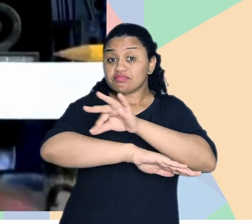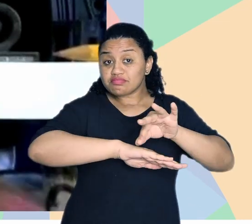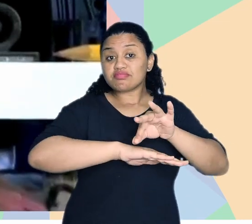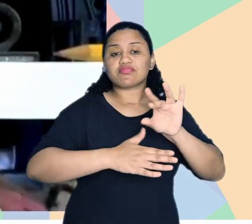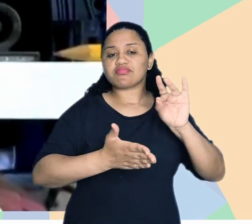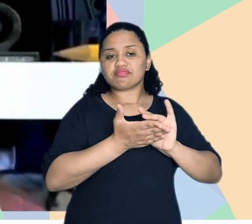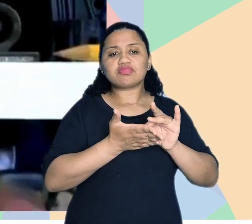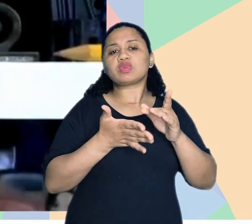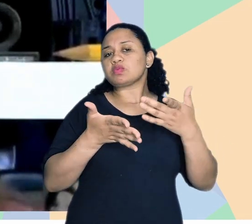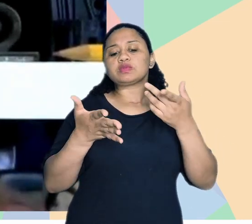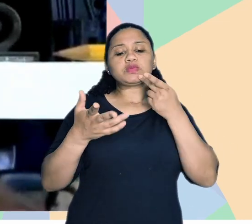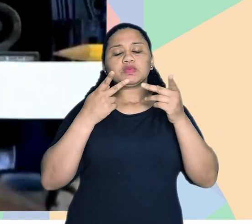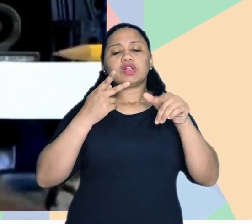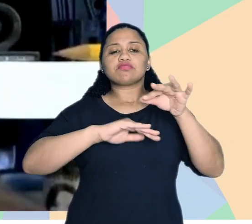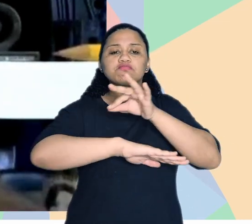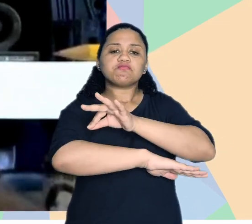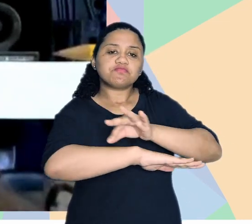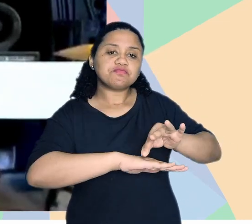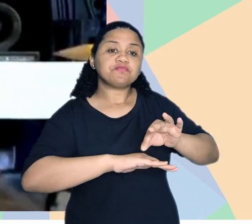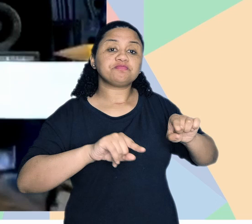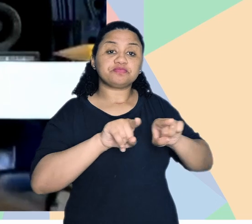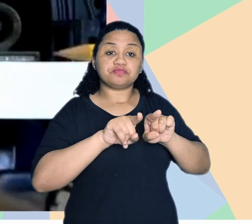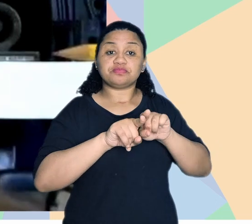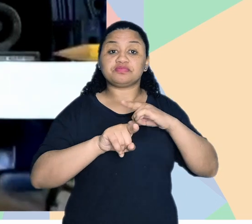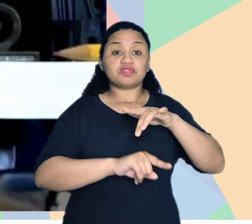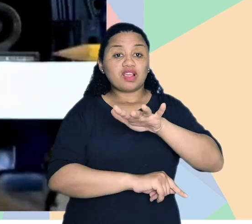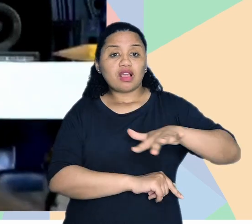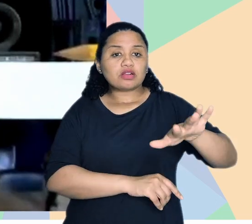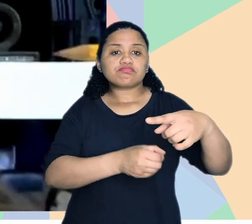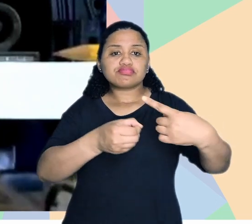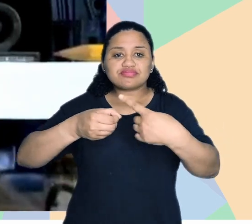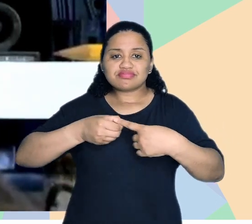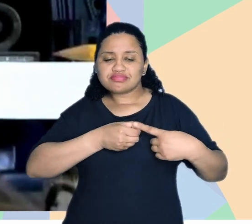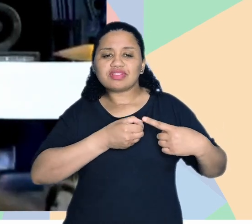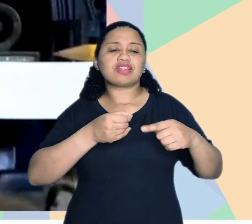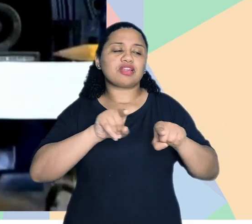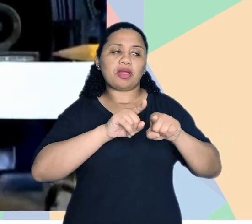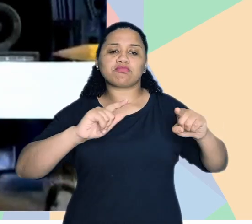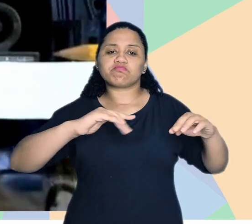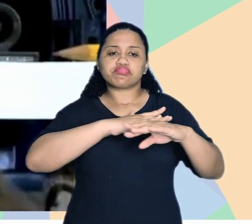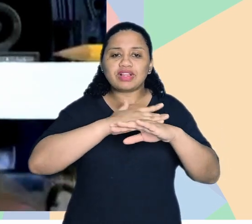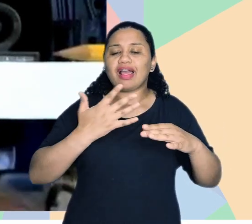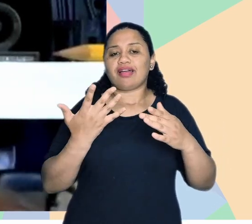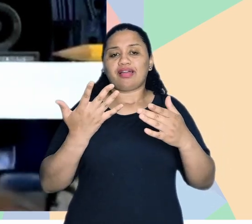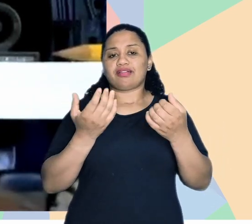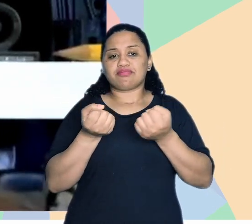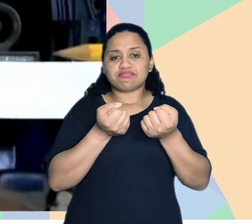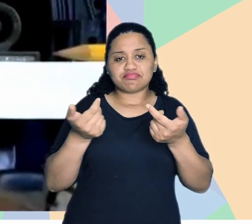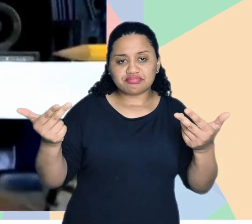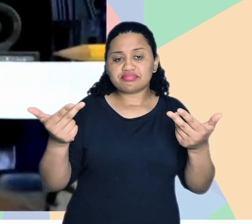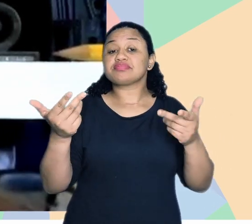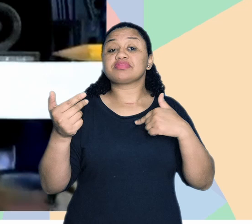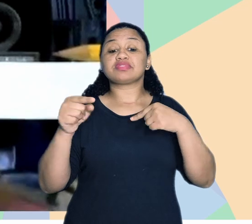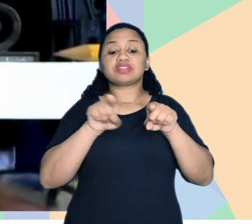E aí, quando a gente fala arquitetônica, a gente envolve também o meio urbano, de transporte, né? E as edificações,